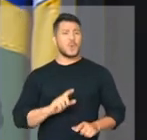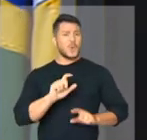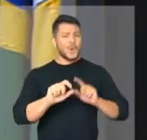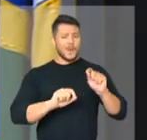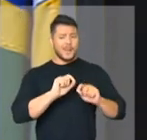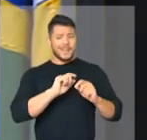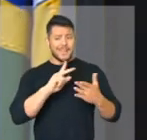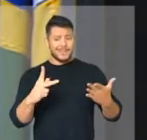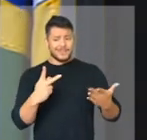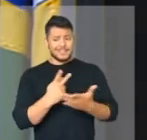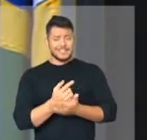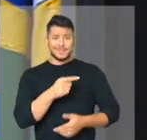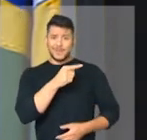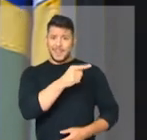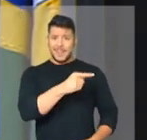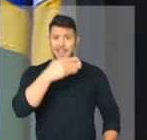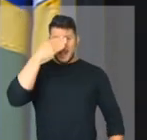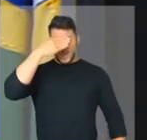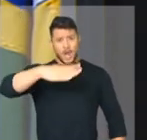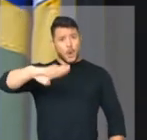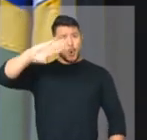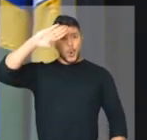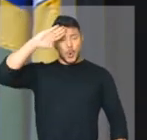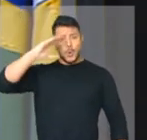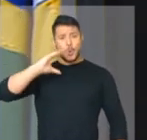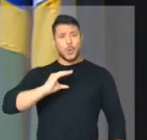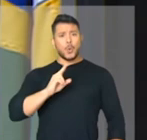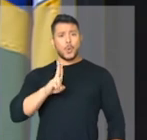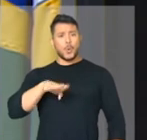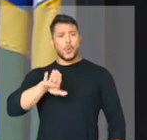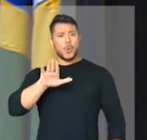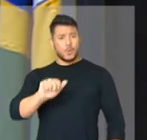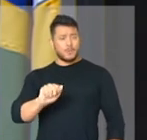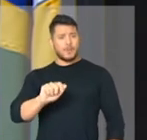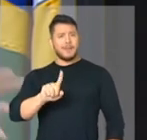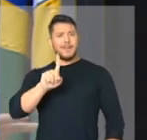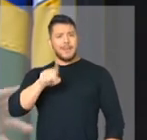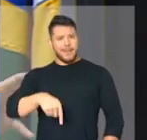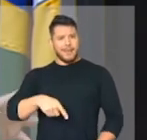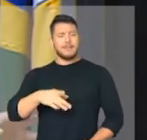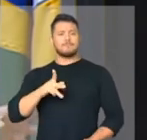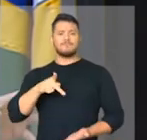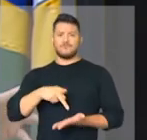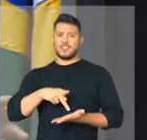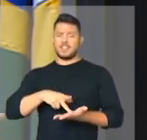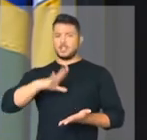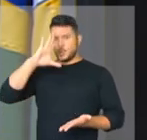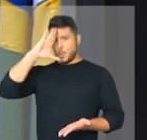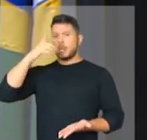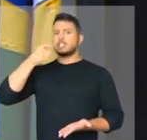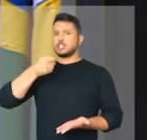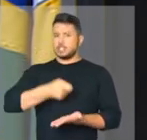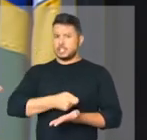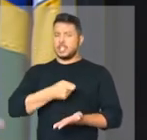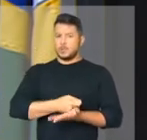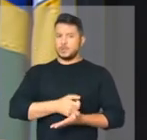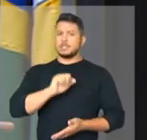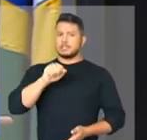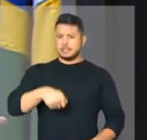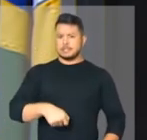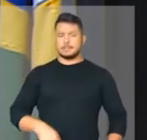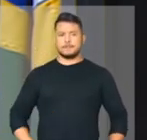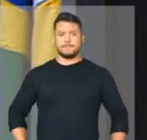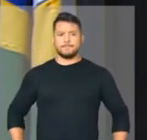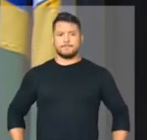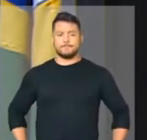é uma verdadeira ditadura. Sempre houve uma ditadura, desde que os irmãos Castro